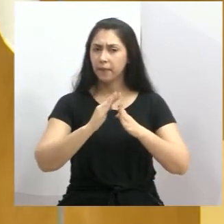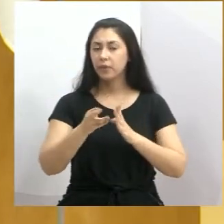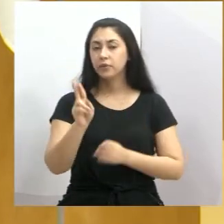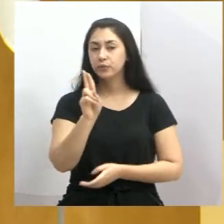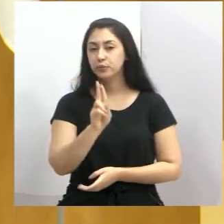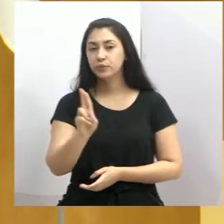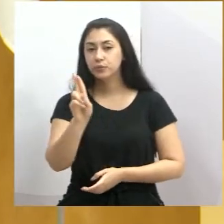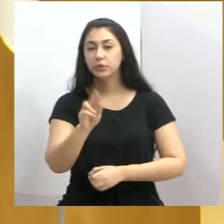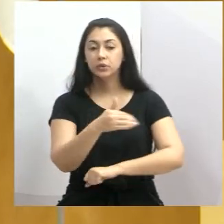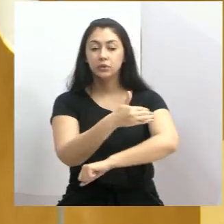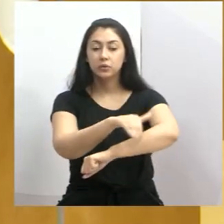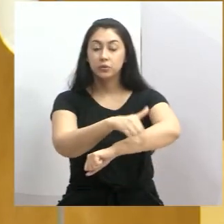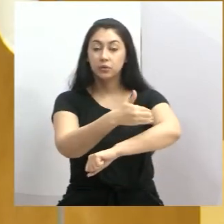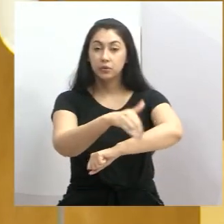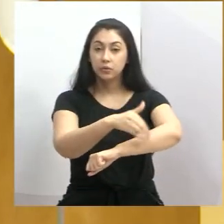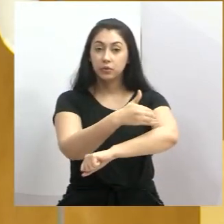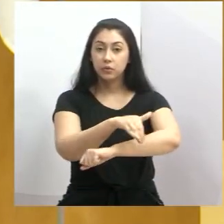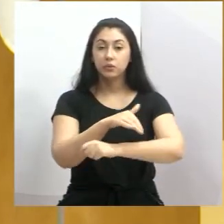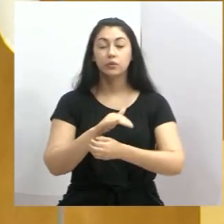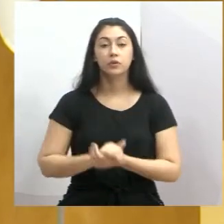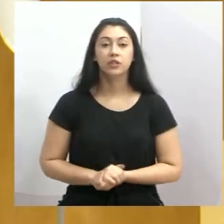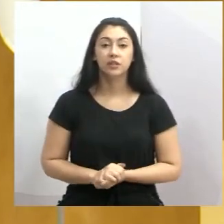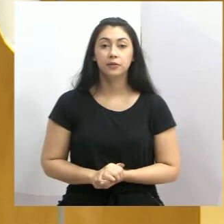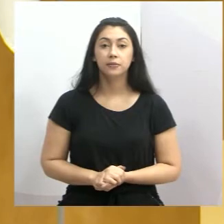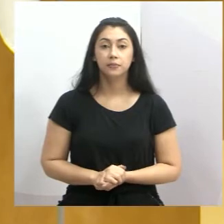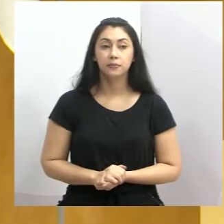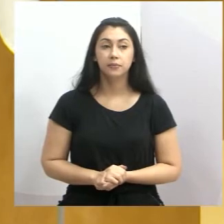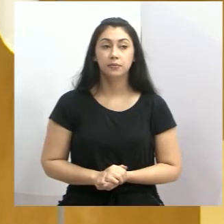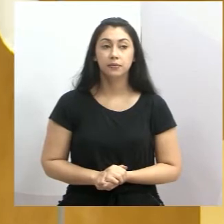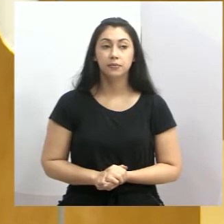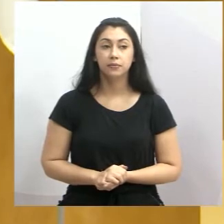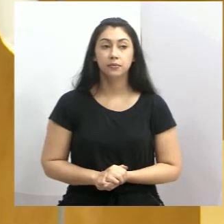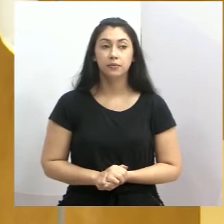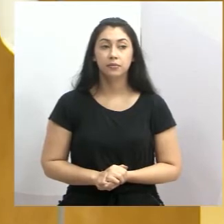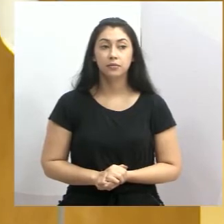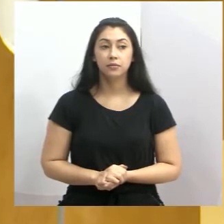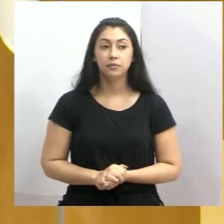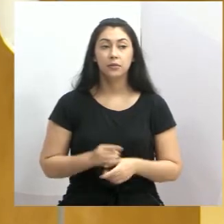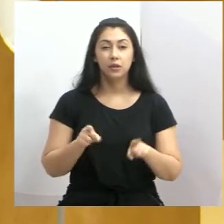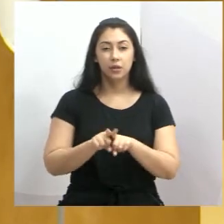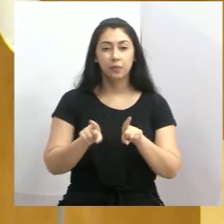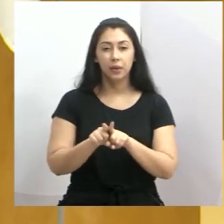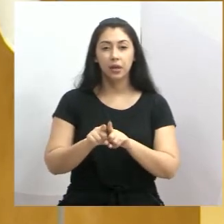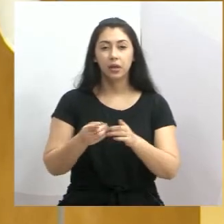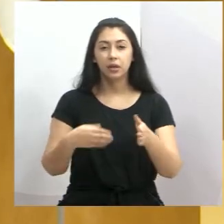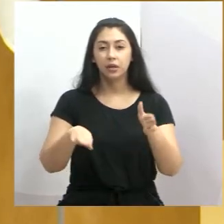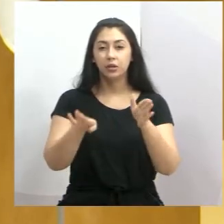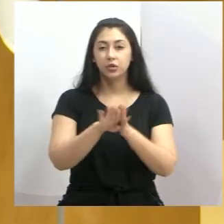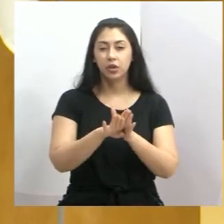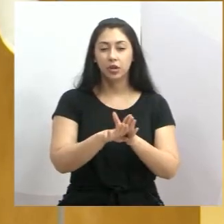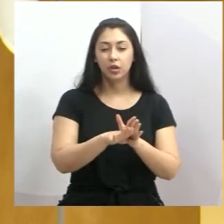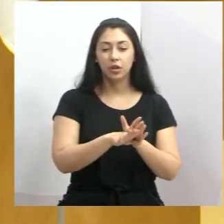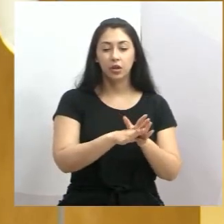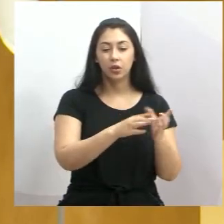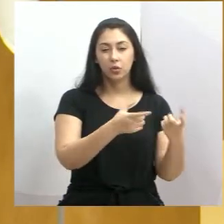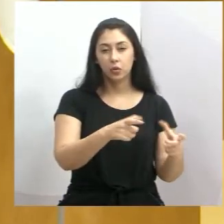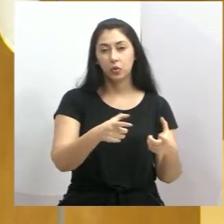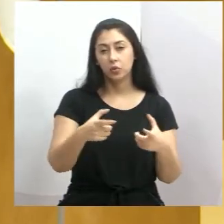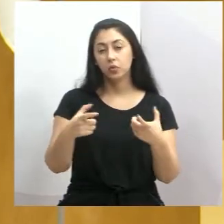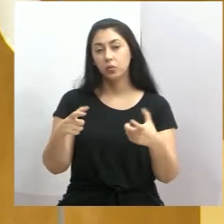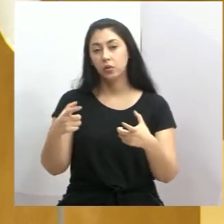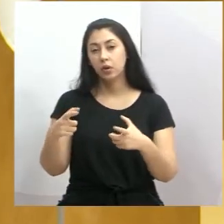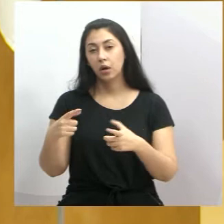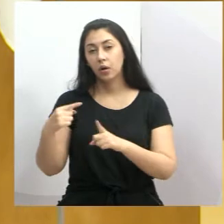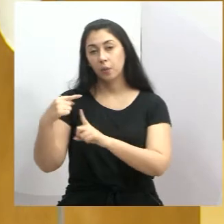aquela região, que utiliza a Olinda Mercadante, pessoas que vão ali no cemitério fazer visita ali para os seus entes queridos, que não